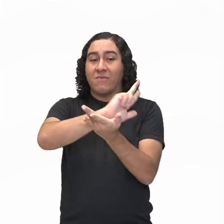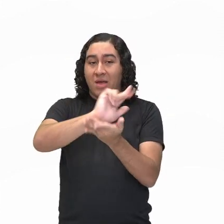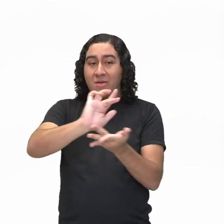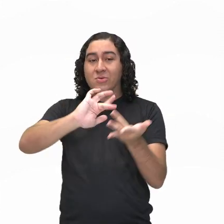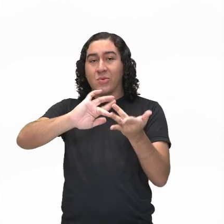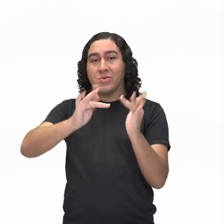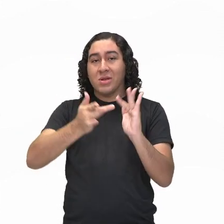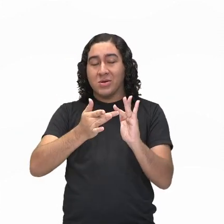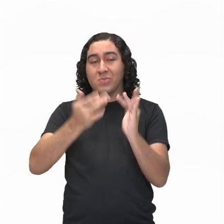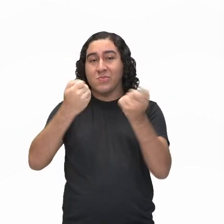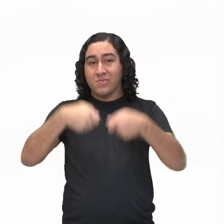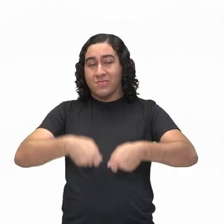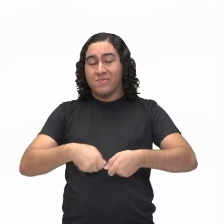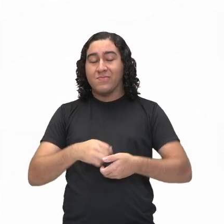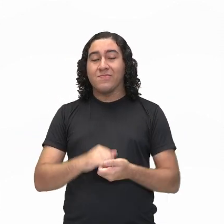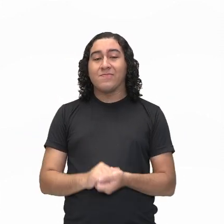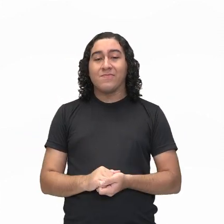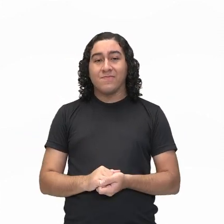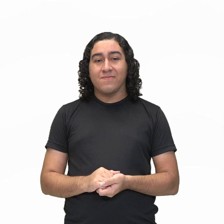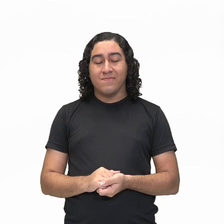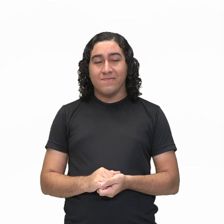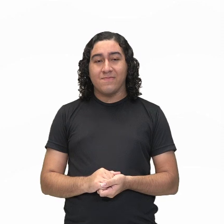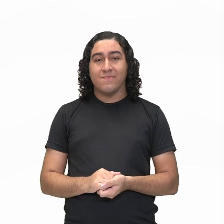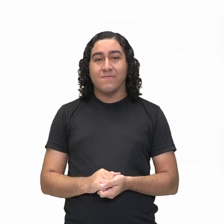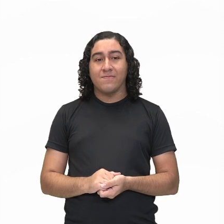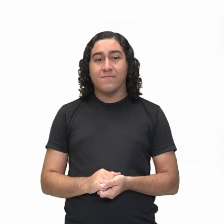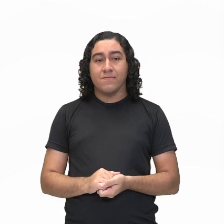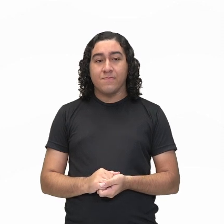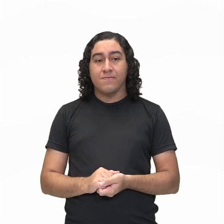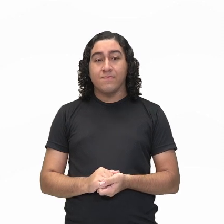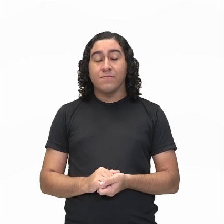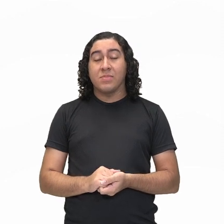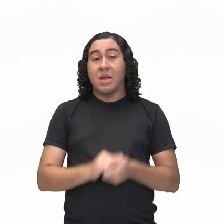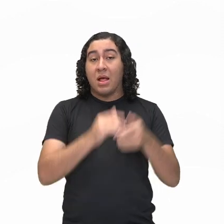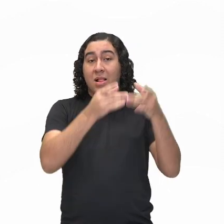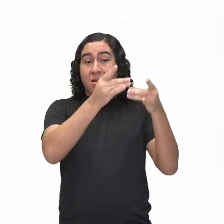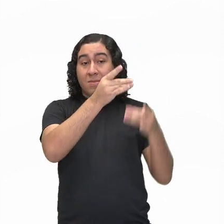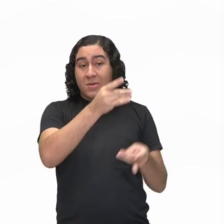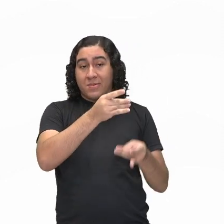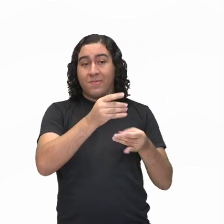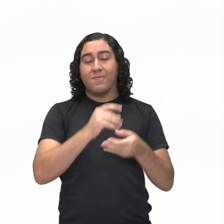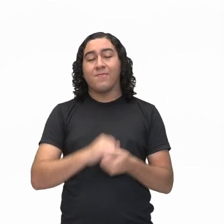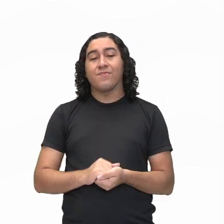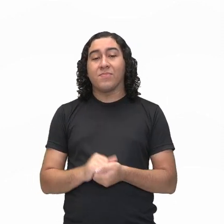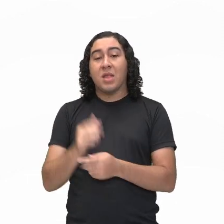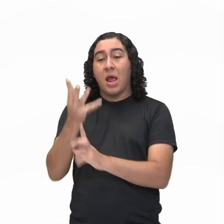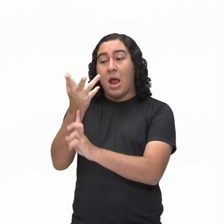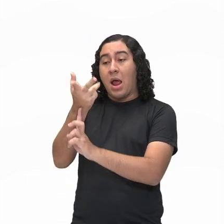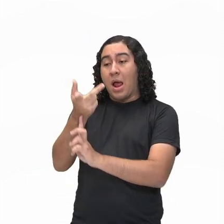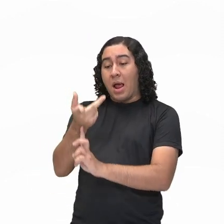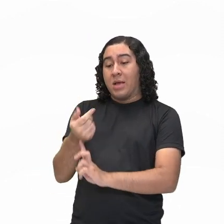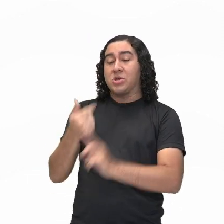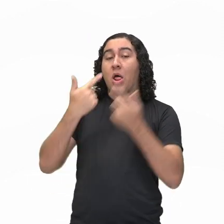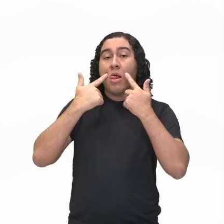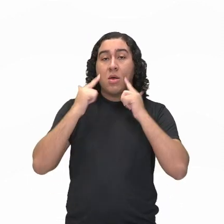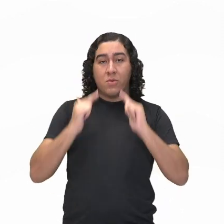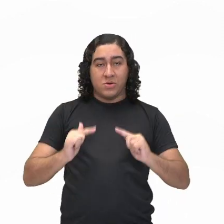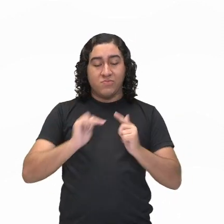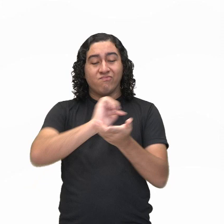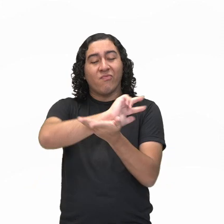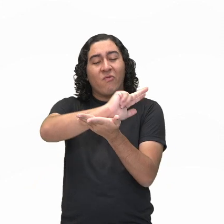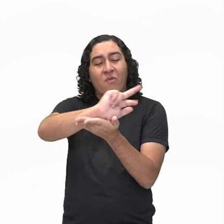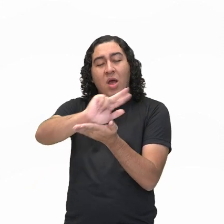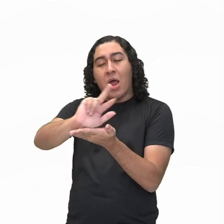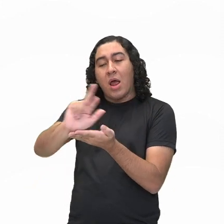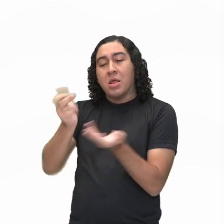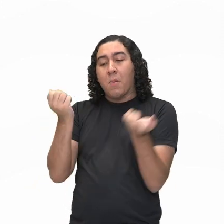sensível aos diferentes contextos. Detalhamento. A arte nas suas diferentes linguagens como